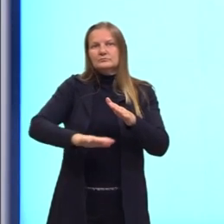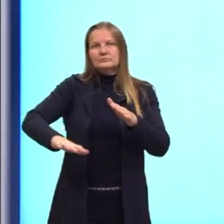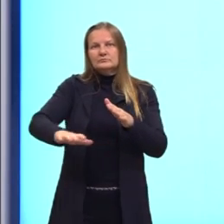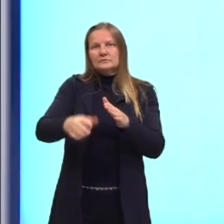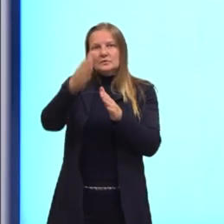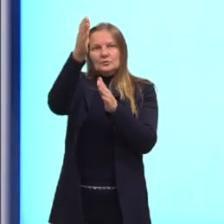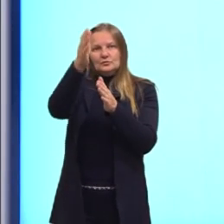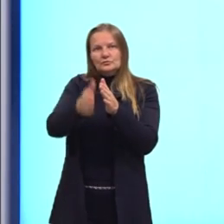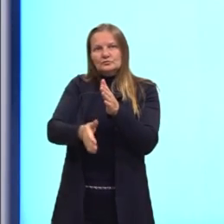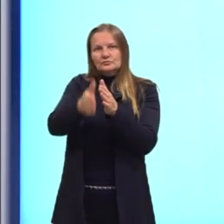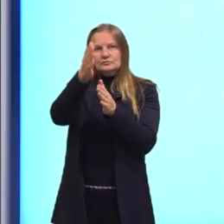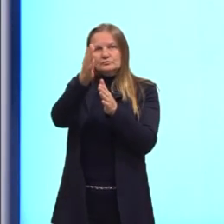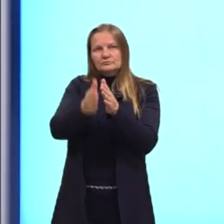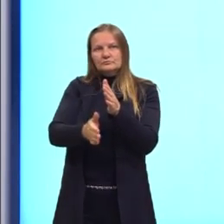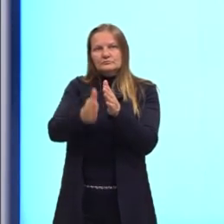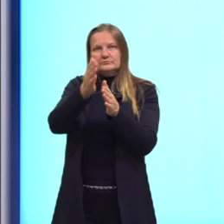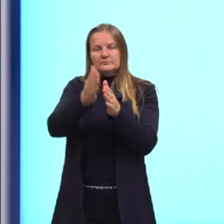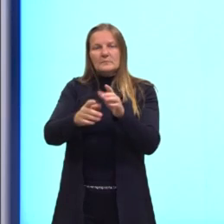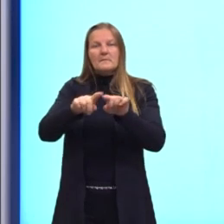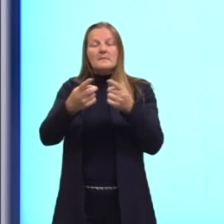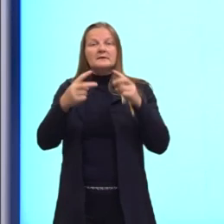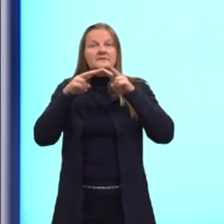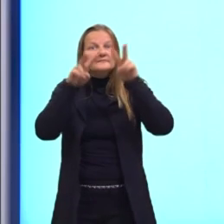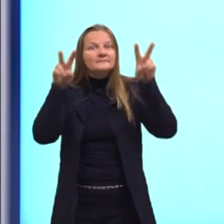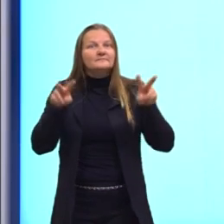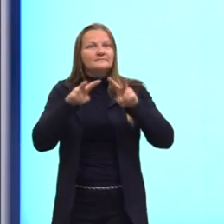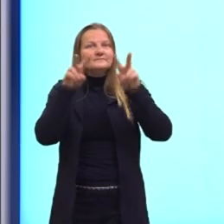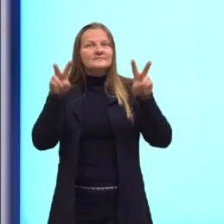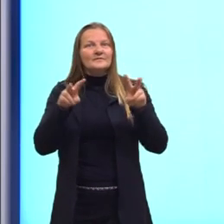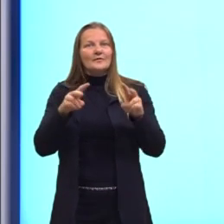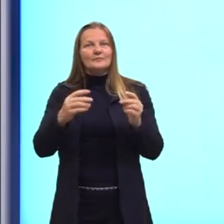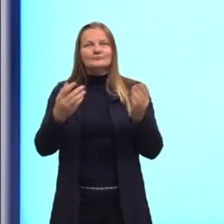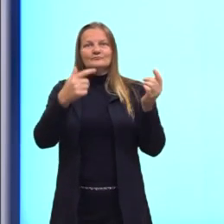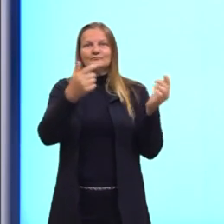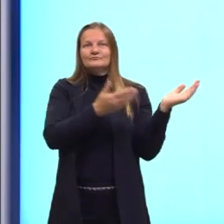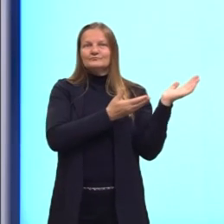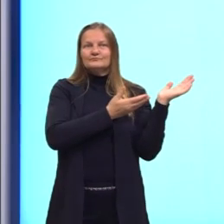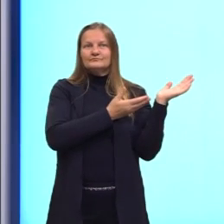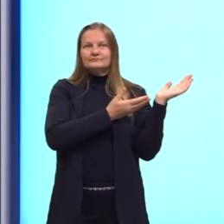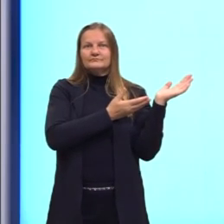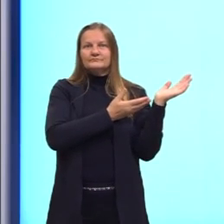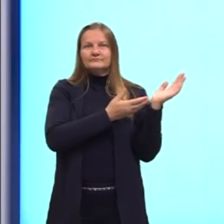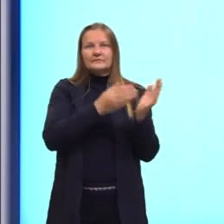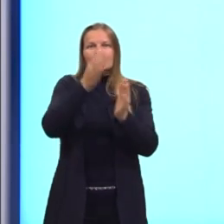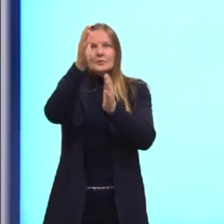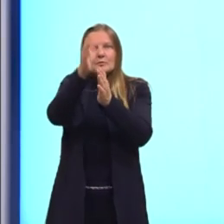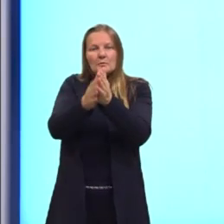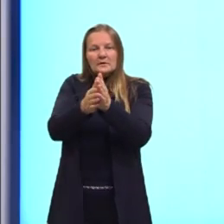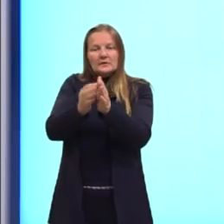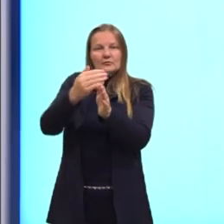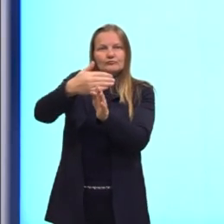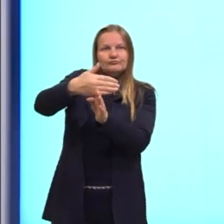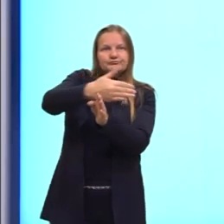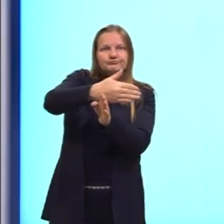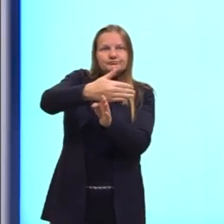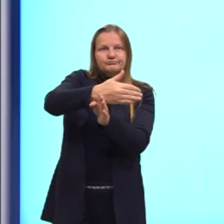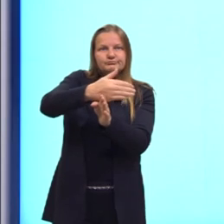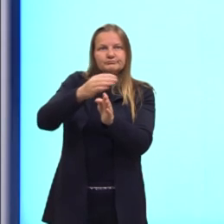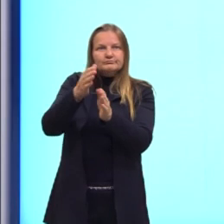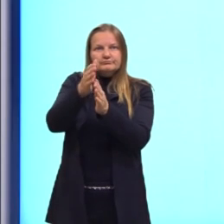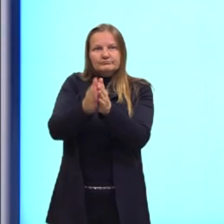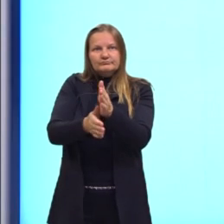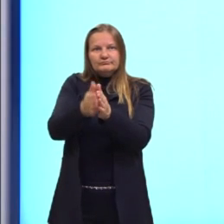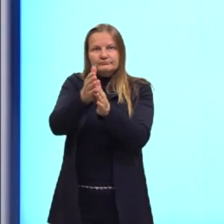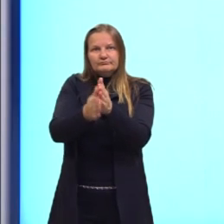das faces, mas a gente consegue ver que nessa figura aqui, nós temos um pedaço da figura que ficou em um lado,